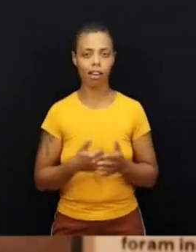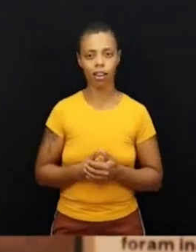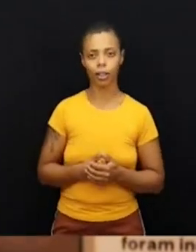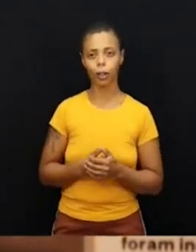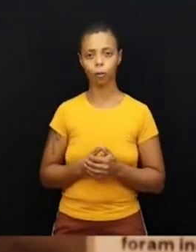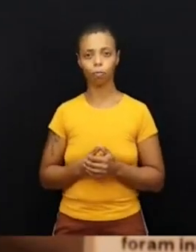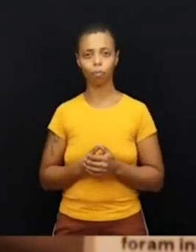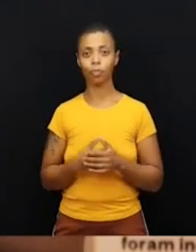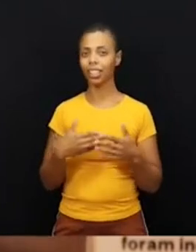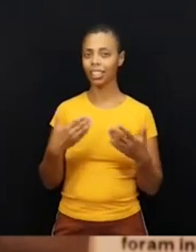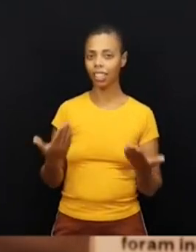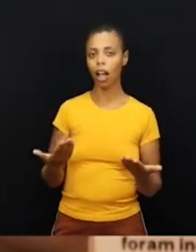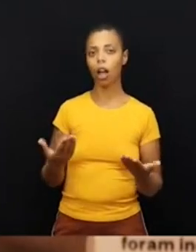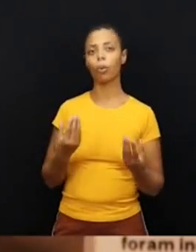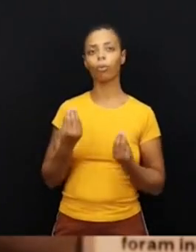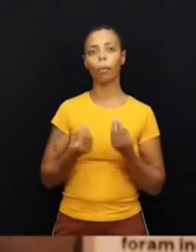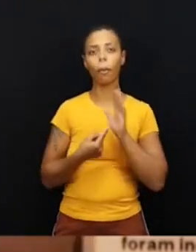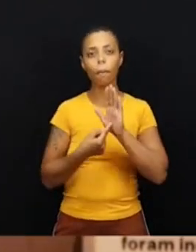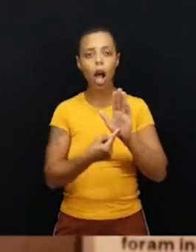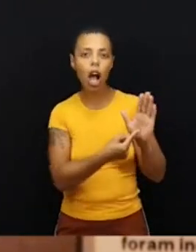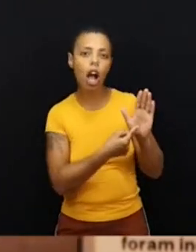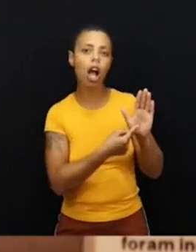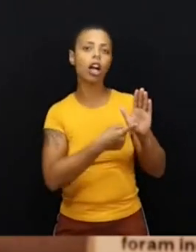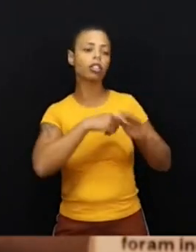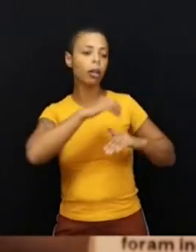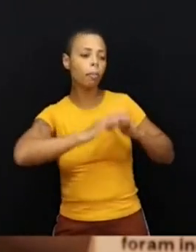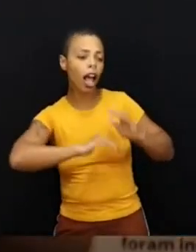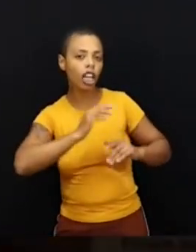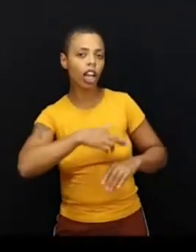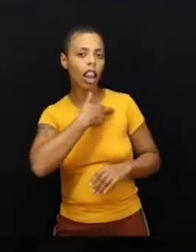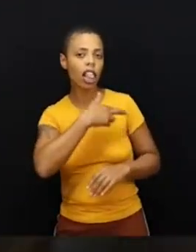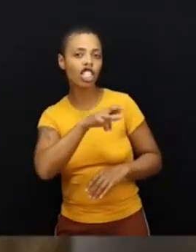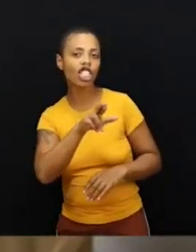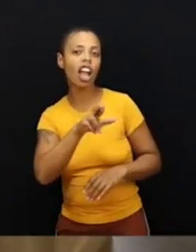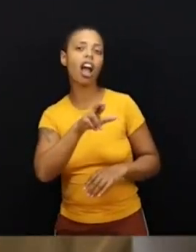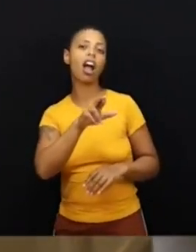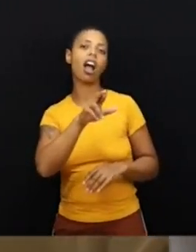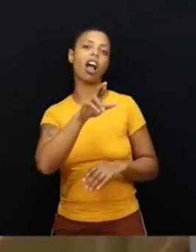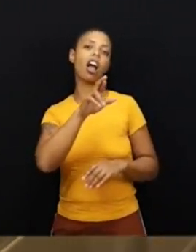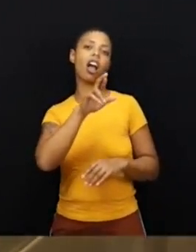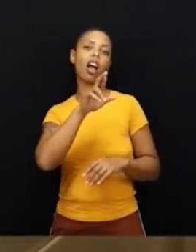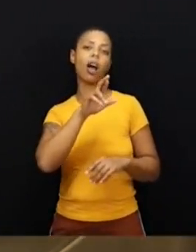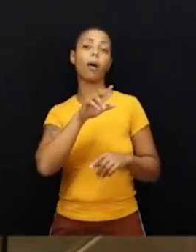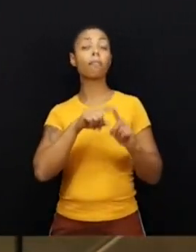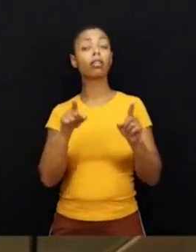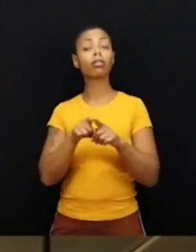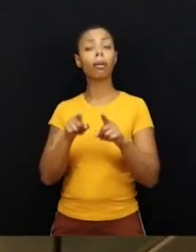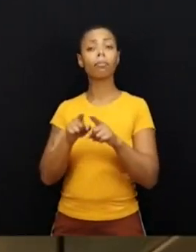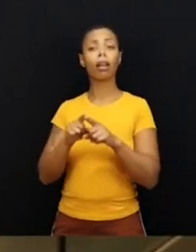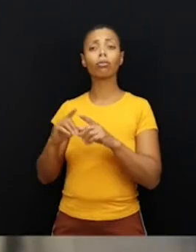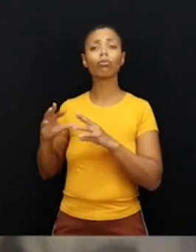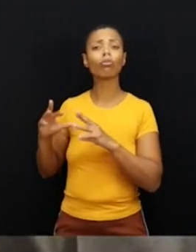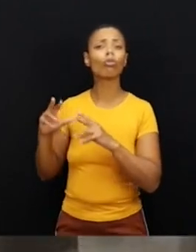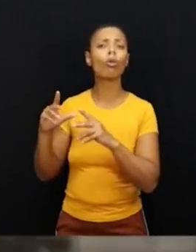Então, as manifestações, as práticas religiosas, mas também todo o repertório